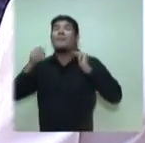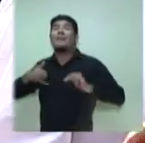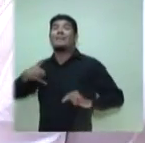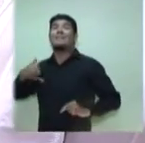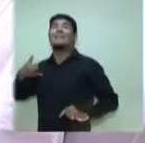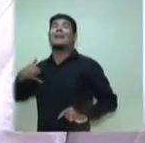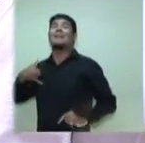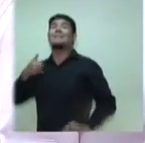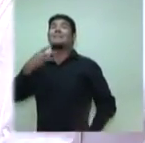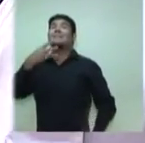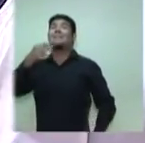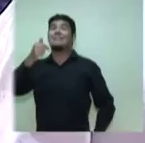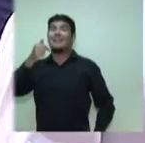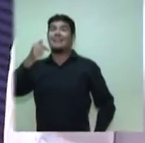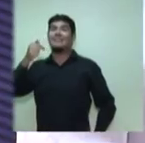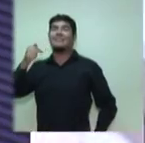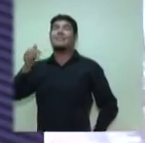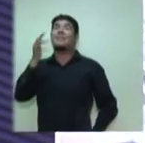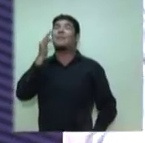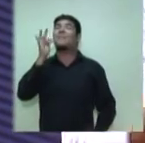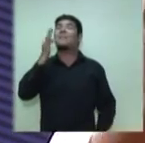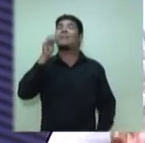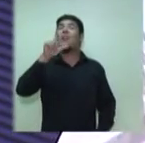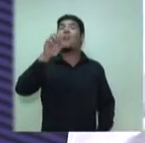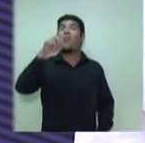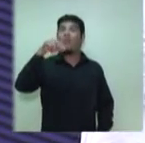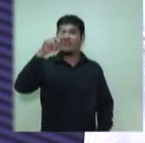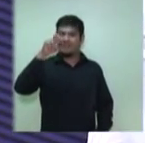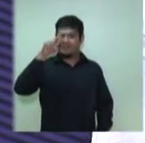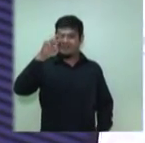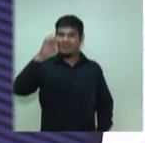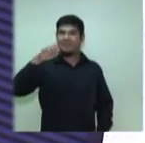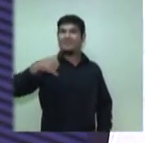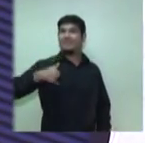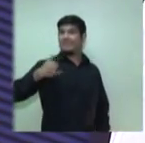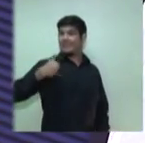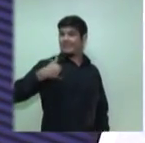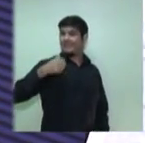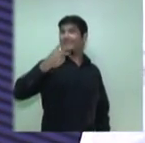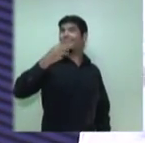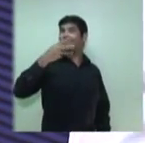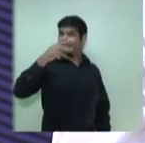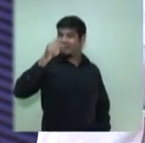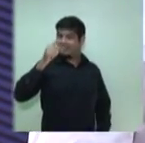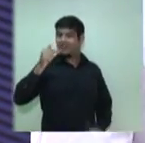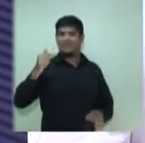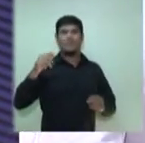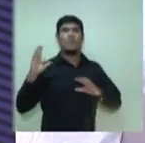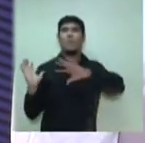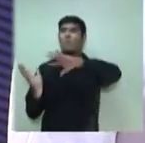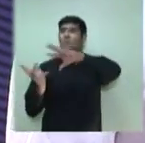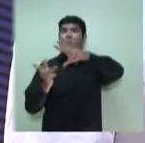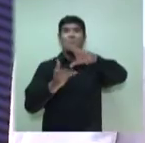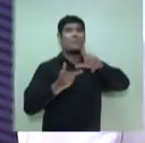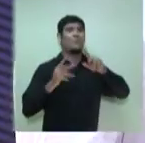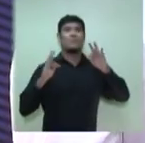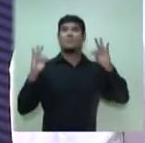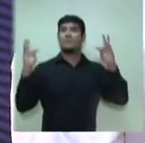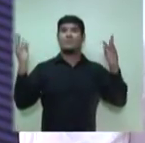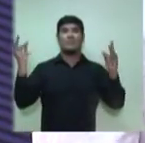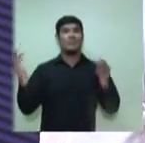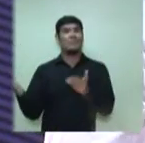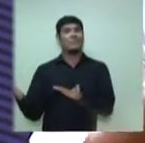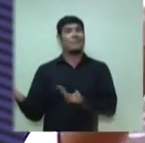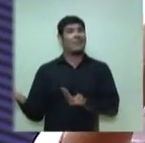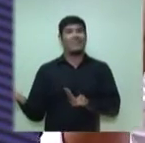prefeito de Londres, que tem 45 anos. O mundo vive um momento de transição, de modernidade, de mais energia, de mais vigor, de gente